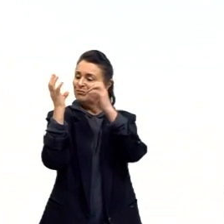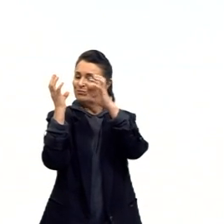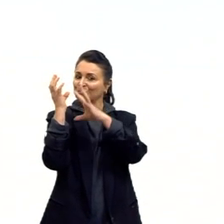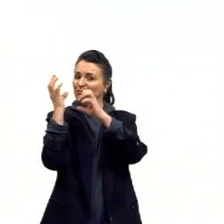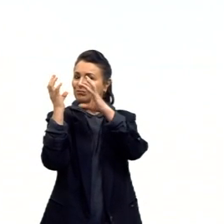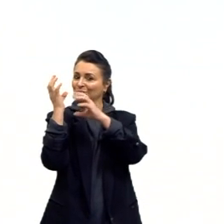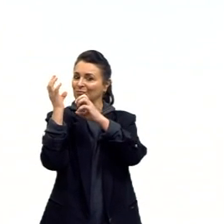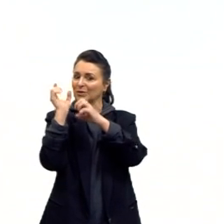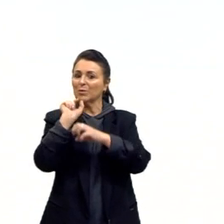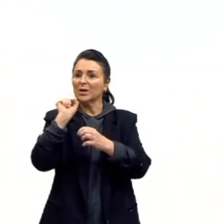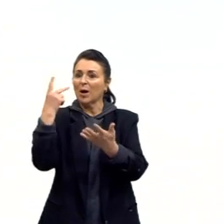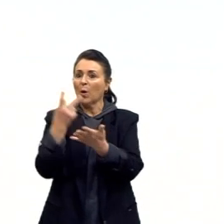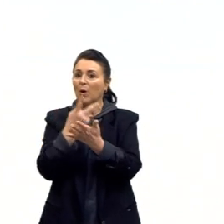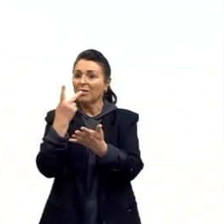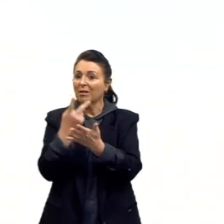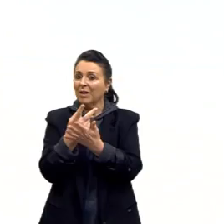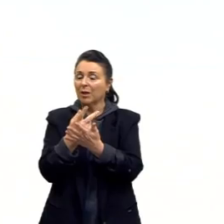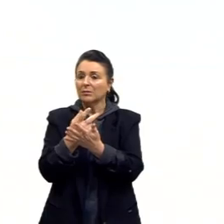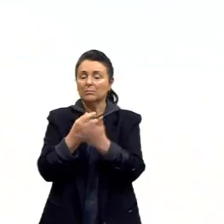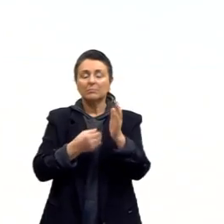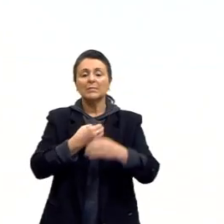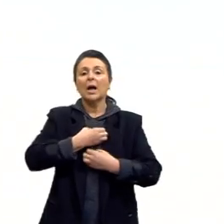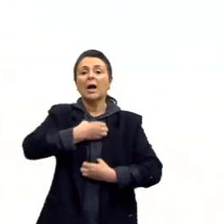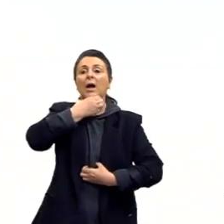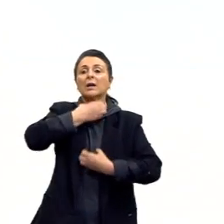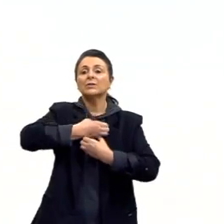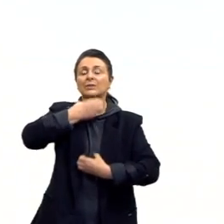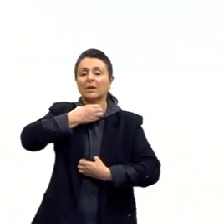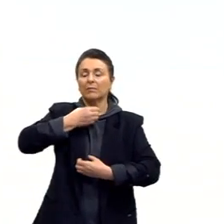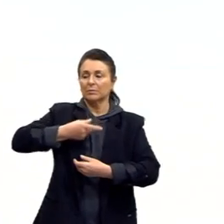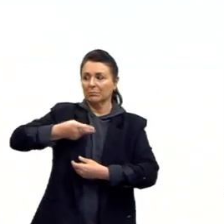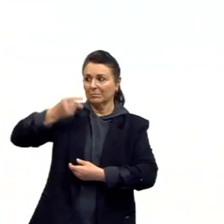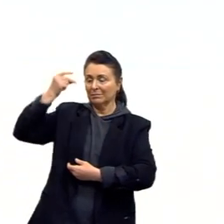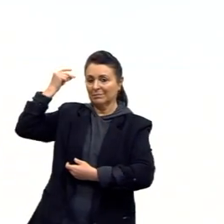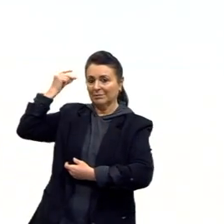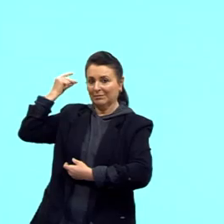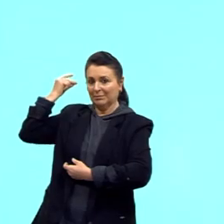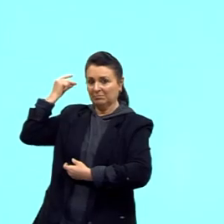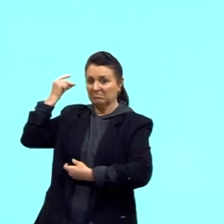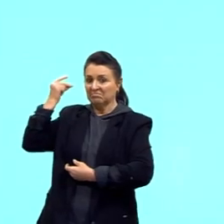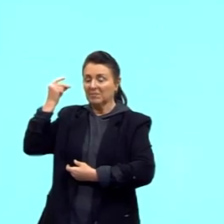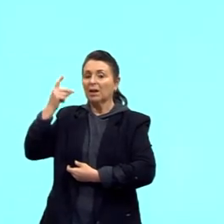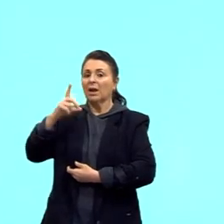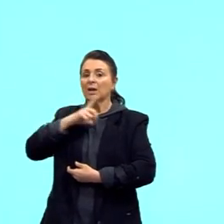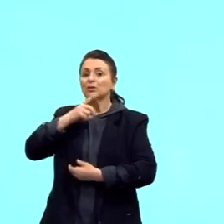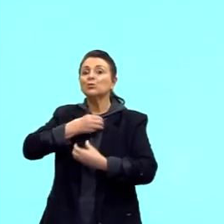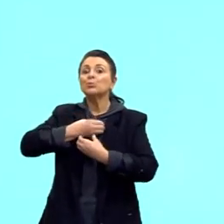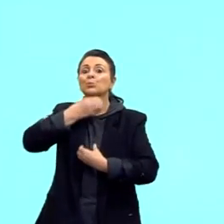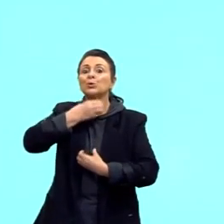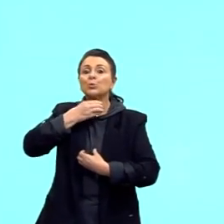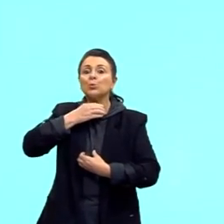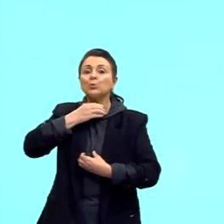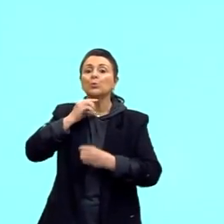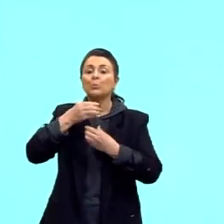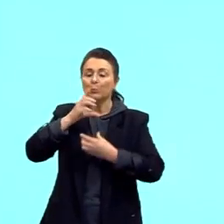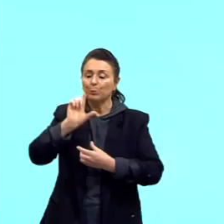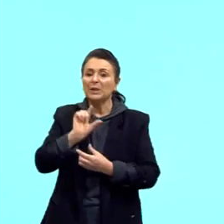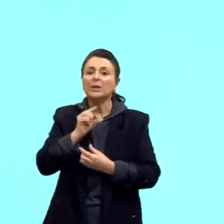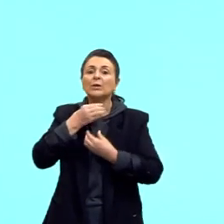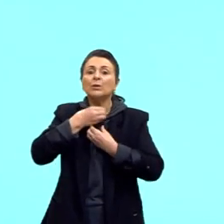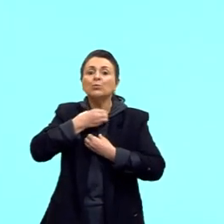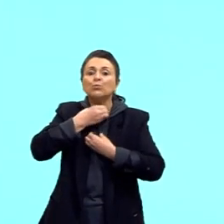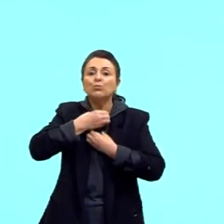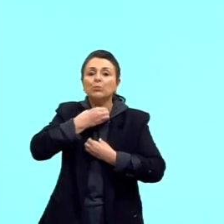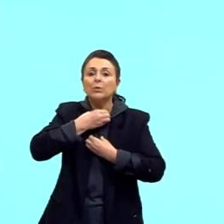acontece? As girafas ancestrais provavelmente tinham pescoços curtos, tá, gente?